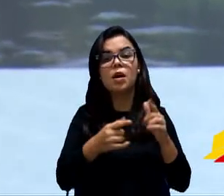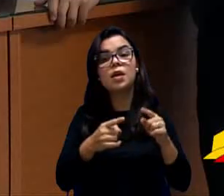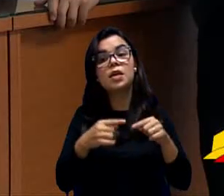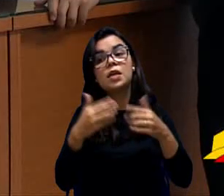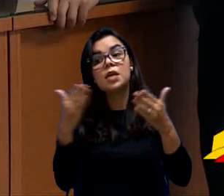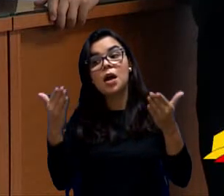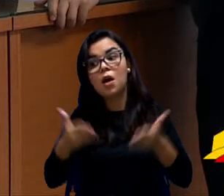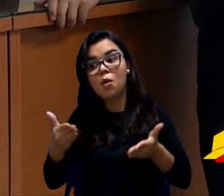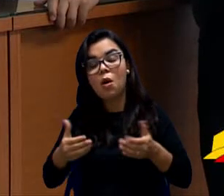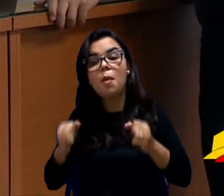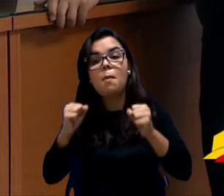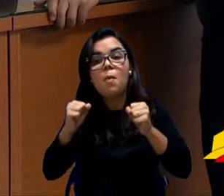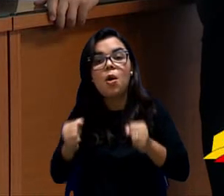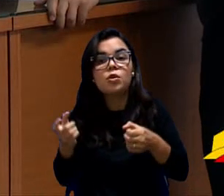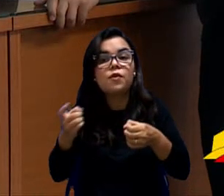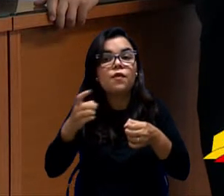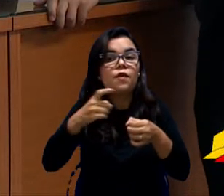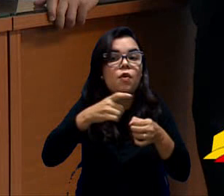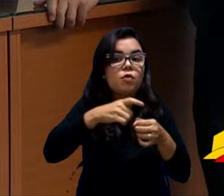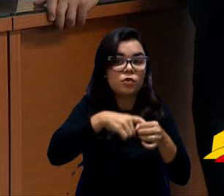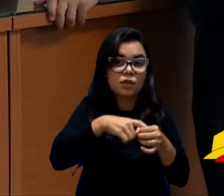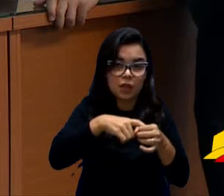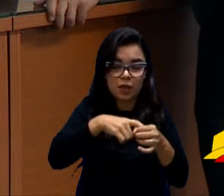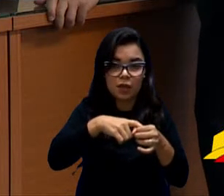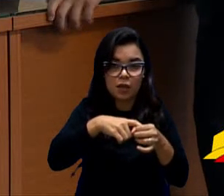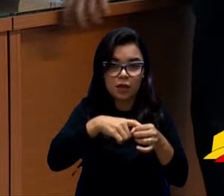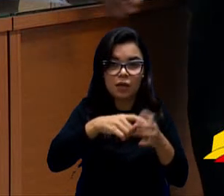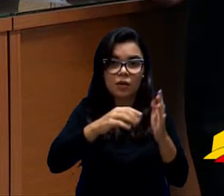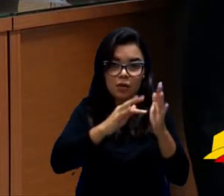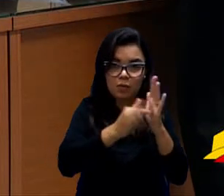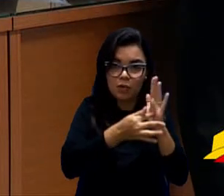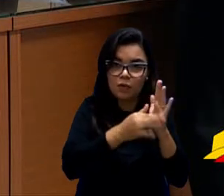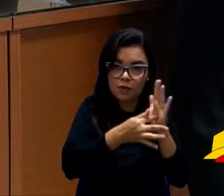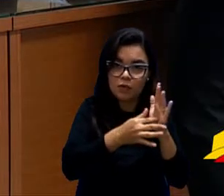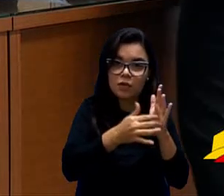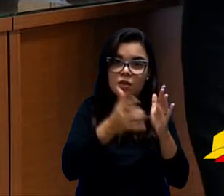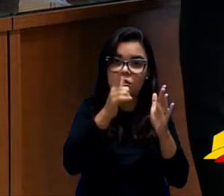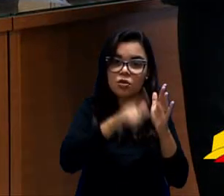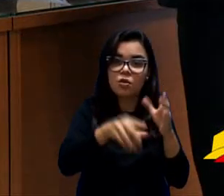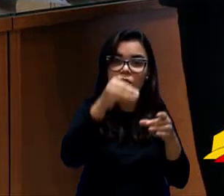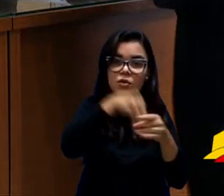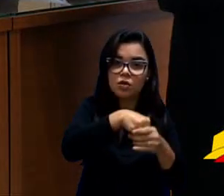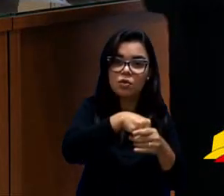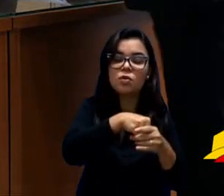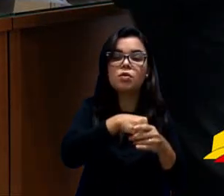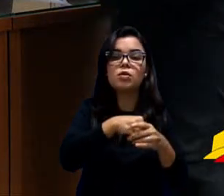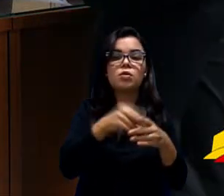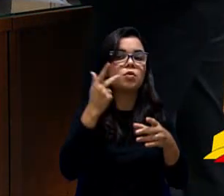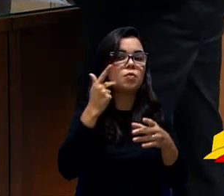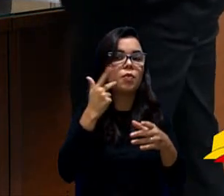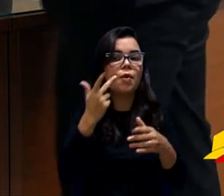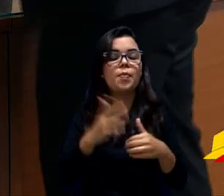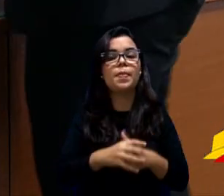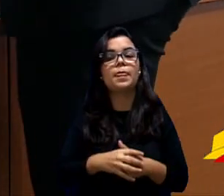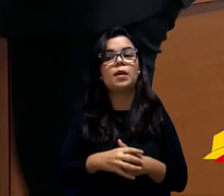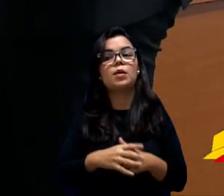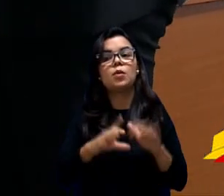serem entendidos com toda a base legal de sustentação, sem problema nenhum. O artigo 2º